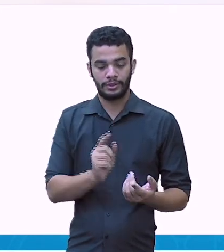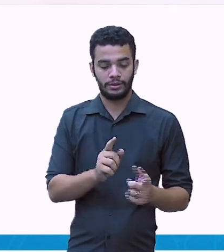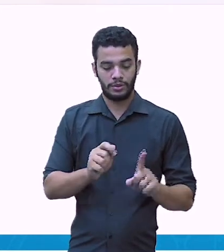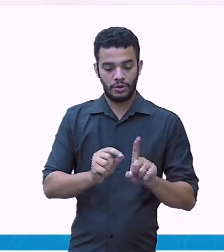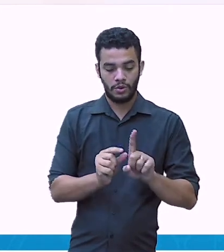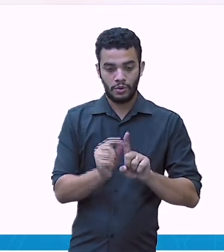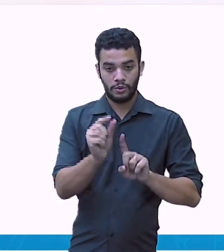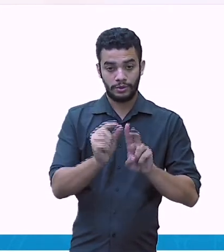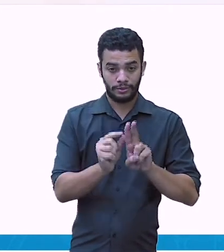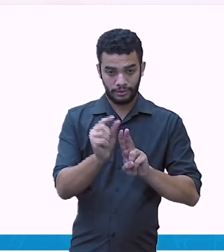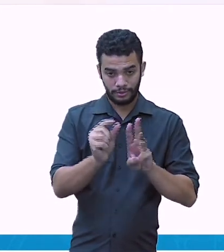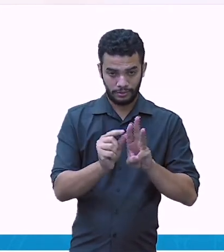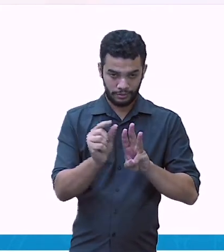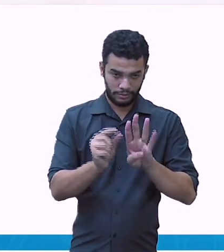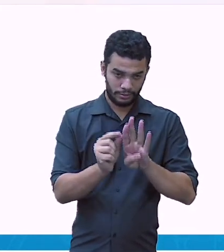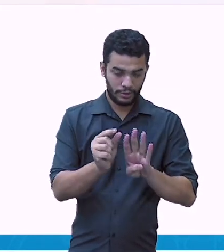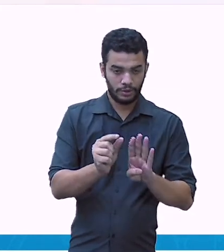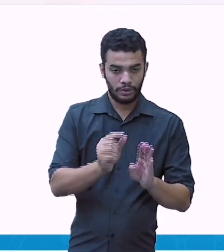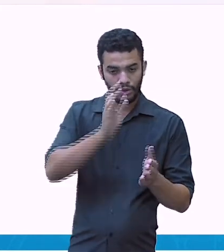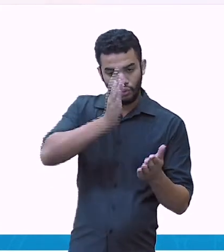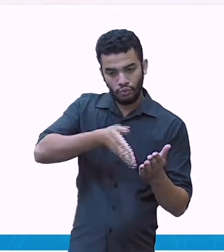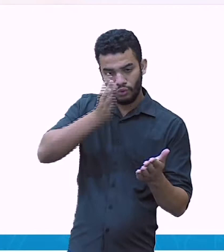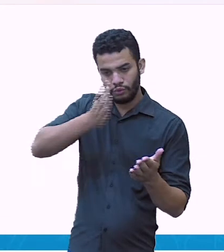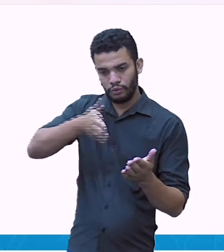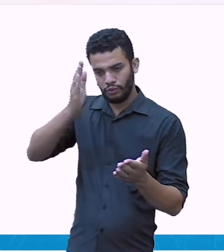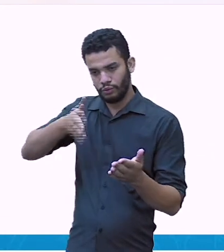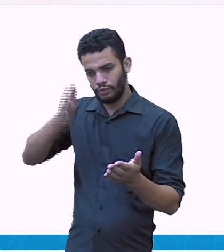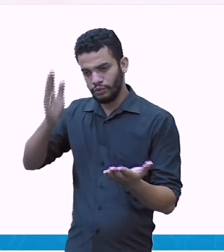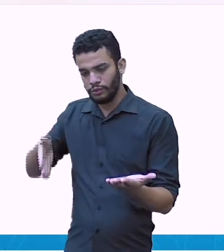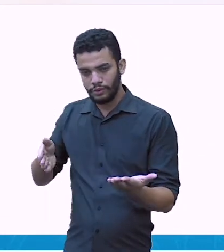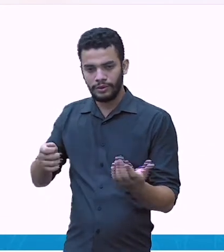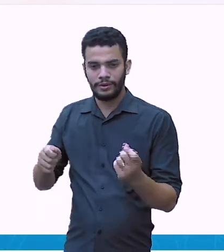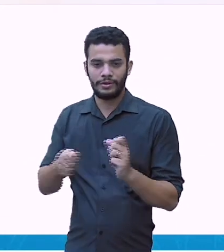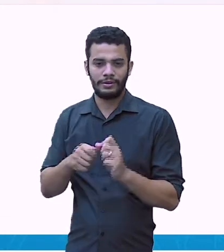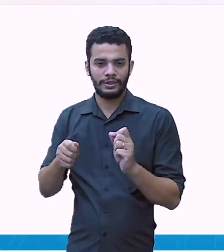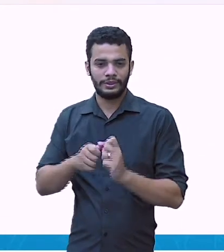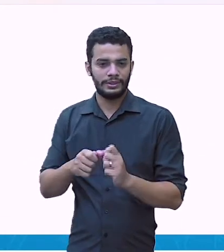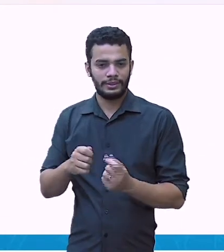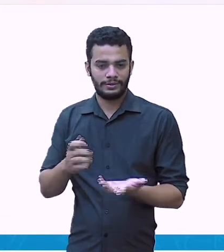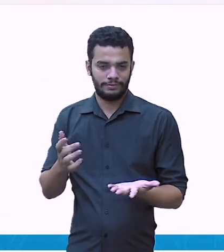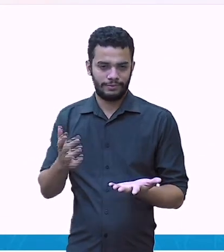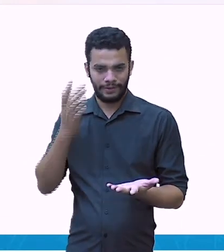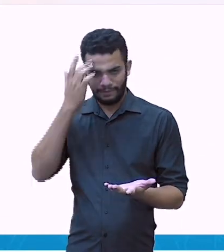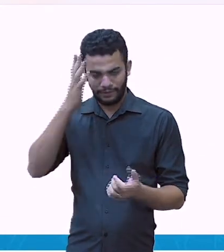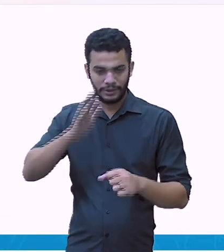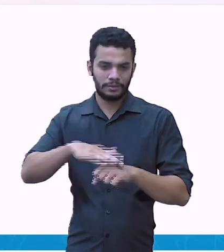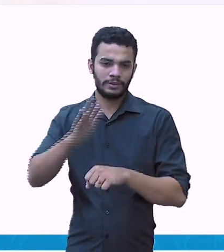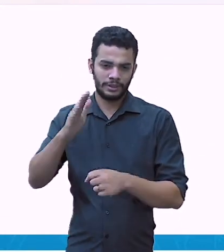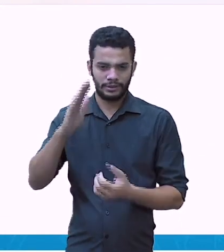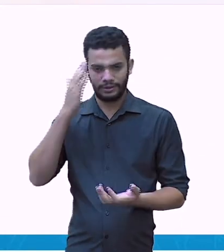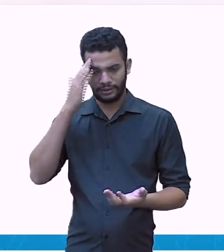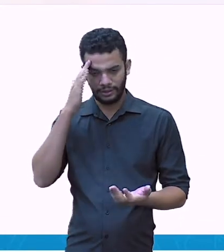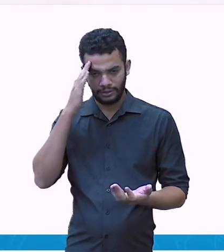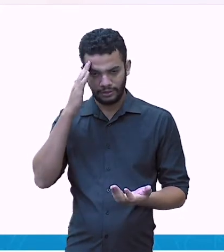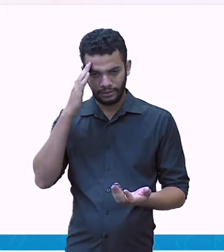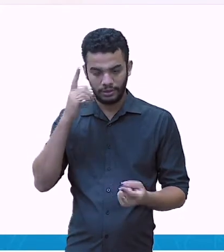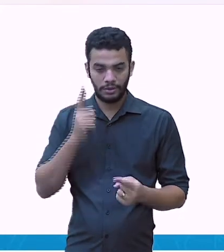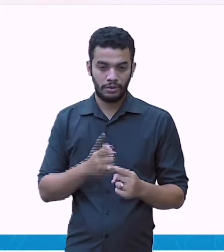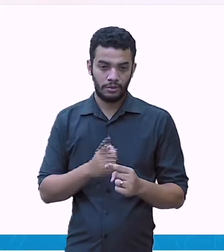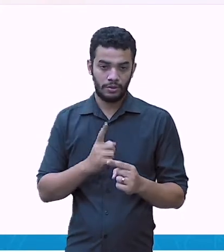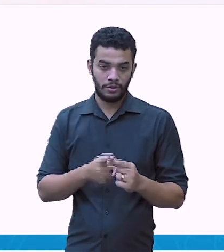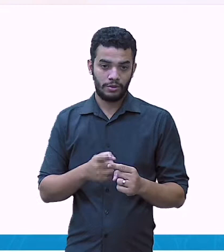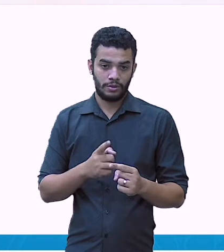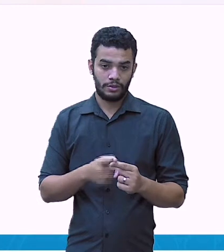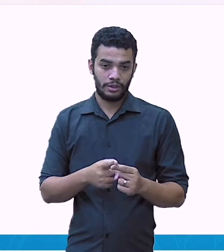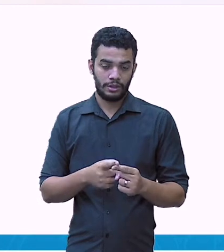décimos, centésimos e milésimos. Agora, vai ficar mais fácil para vocês. Se eu não colocar o zero, zero aqui, não